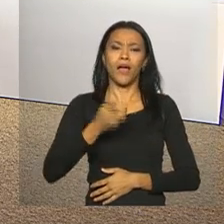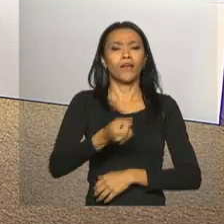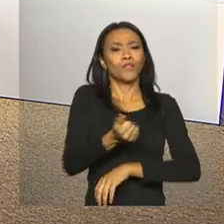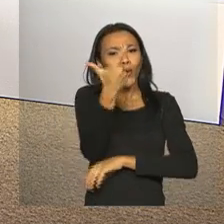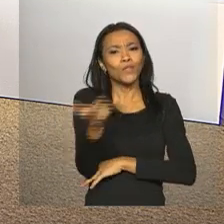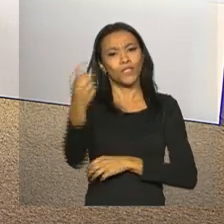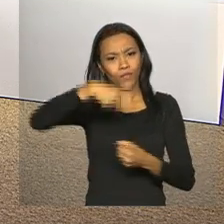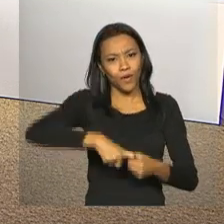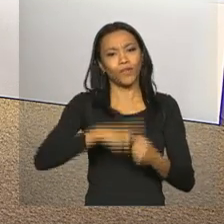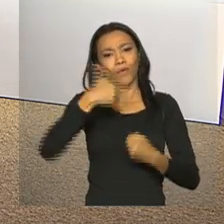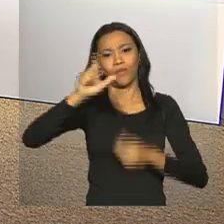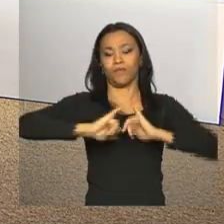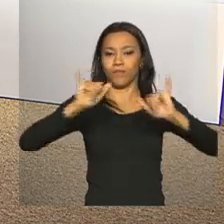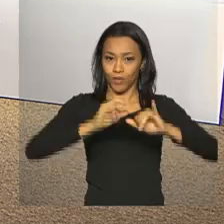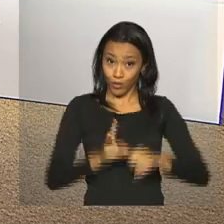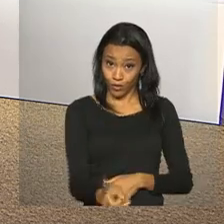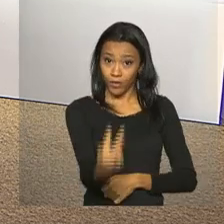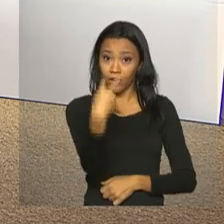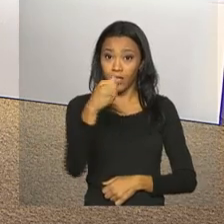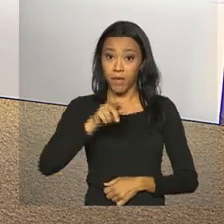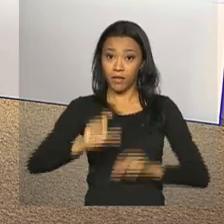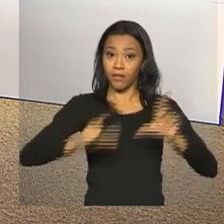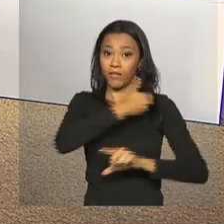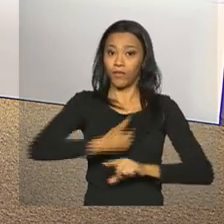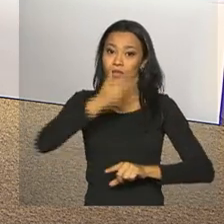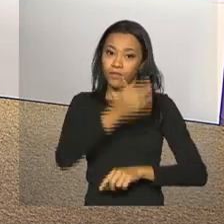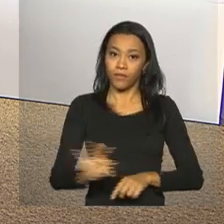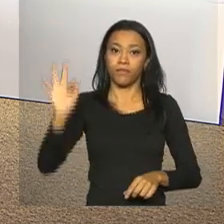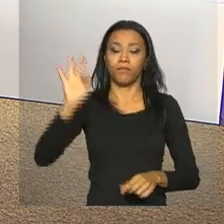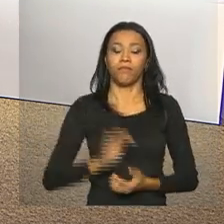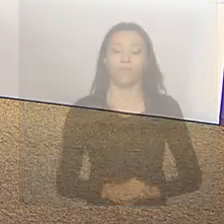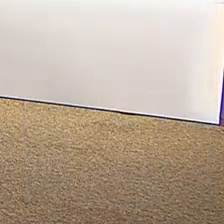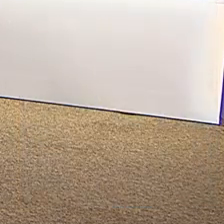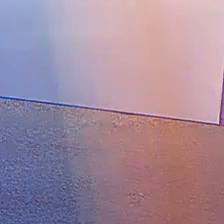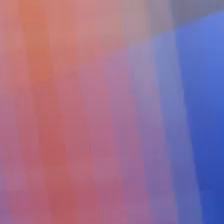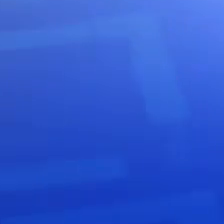meio-dia, estamos de volta com outras informações. Continue na NBR, a TV do Governo Federal.